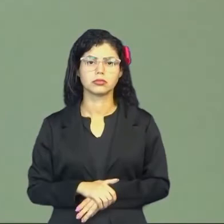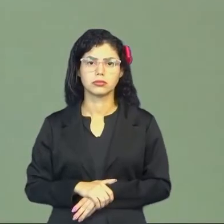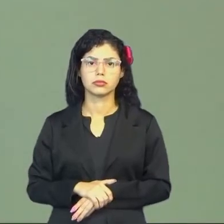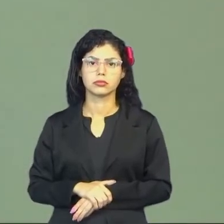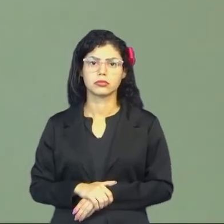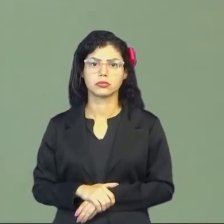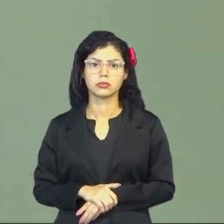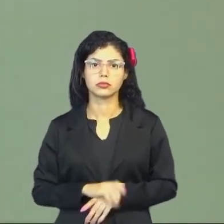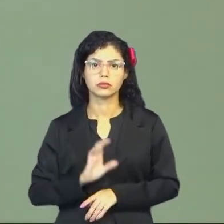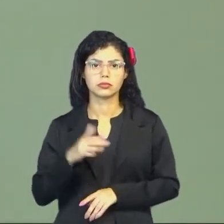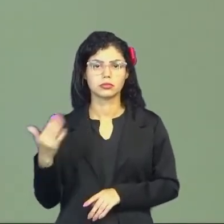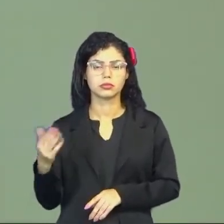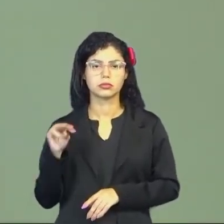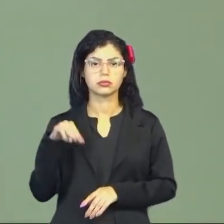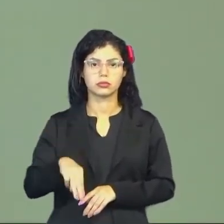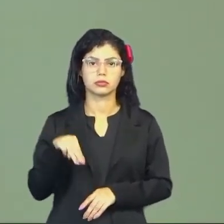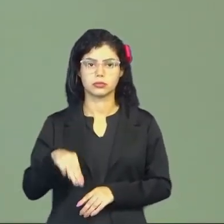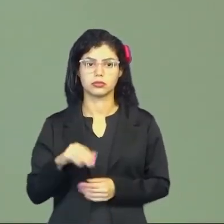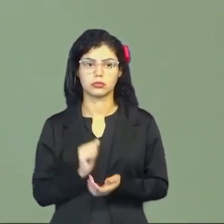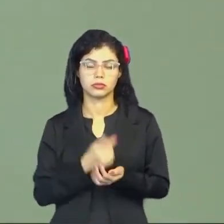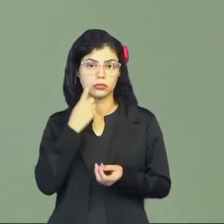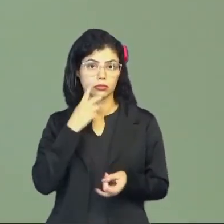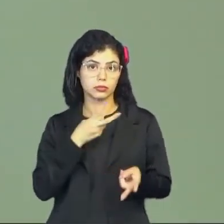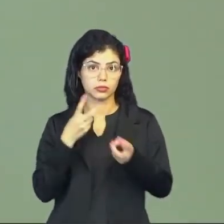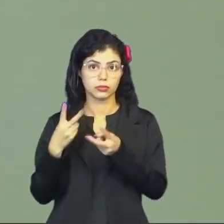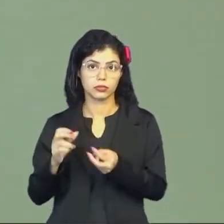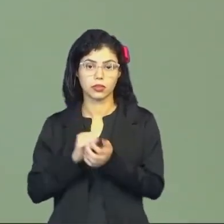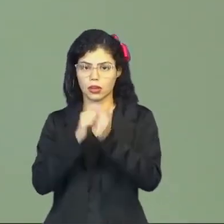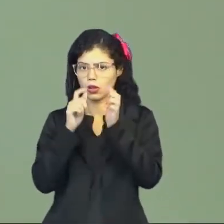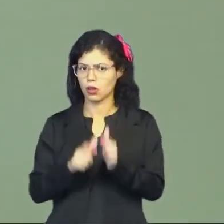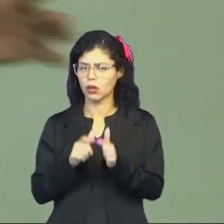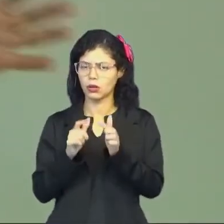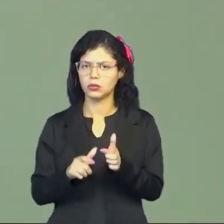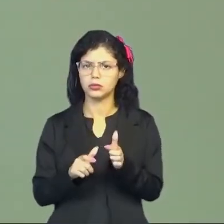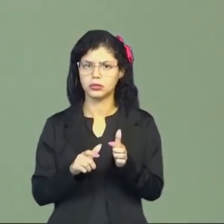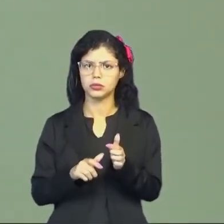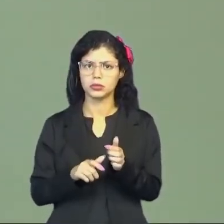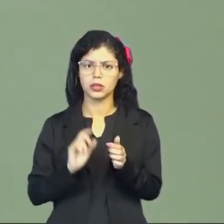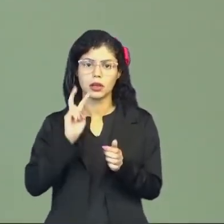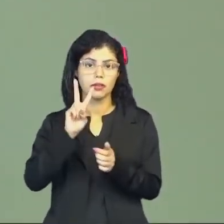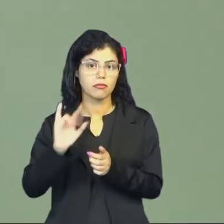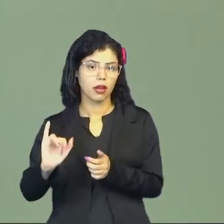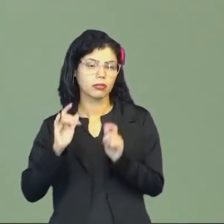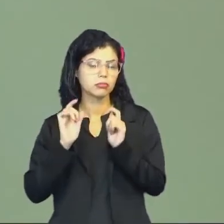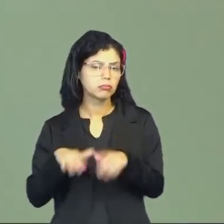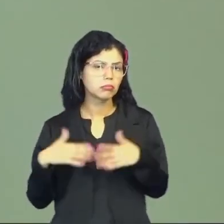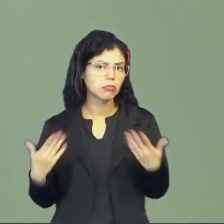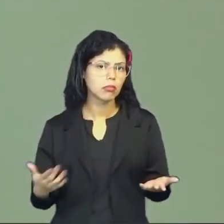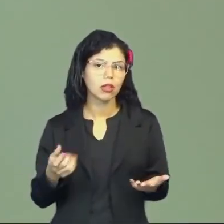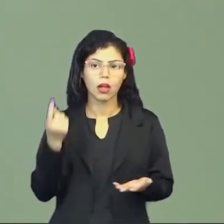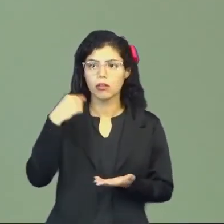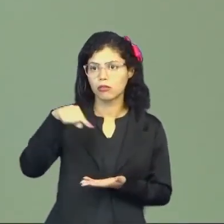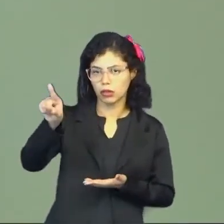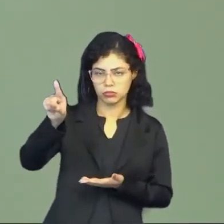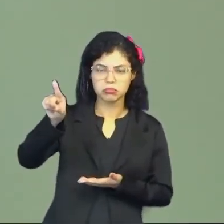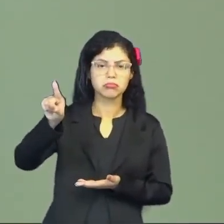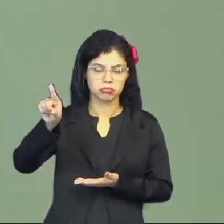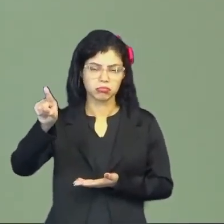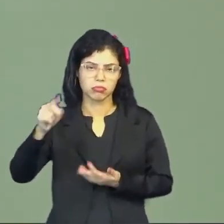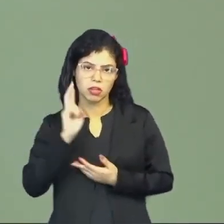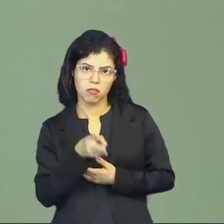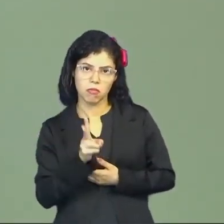Quando se fala em metro, você tem que observar. Onde você está, para onde você vai. Para onde você vai se deslocar.